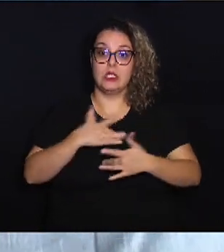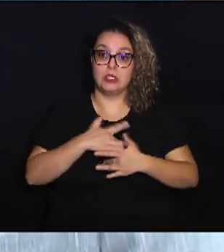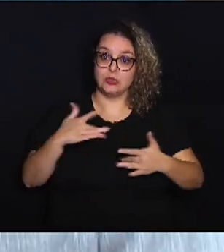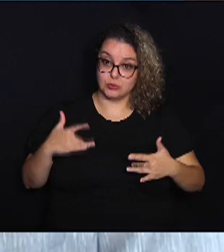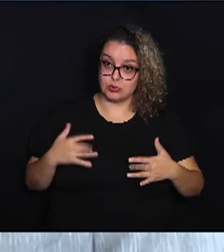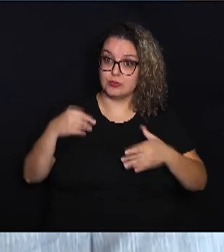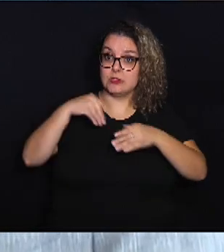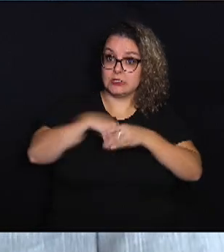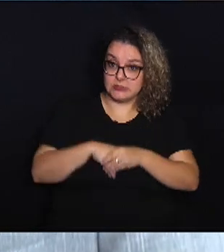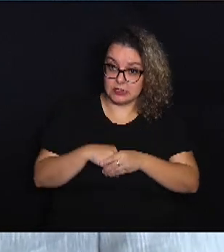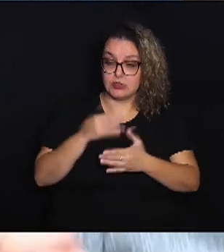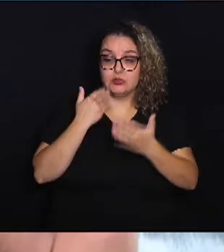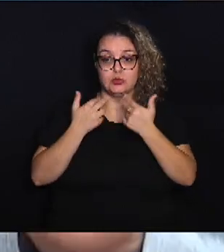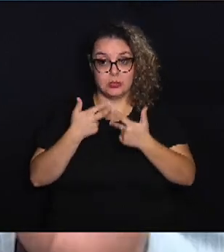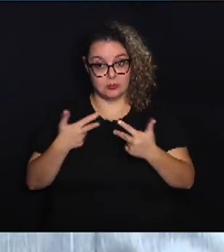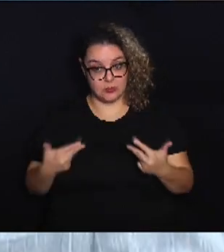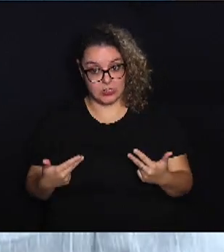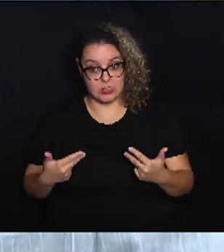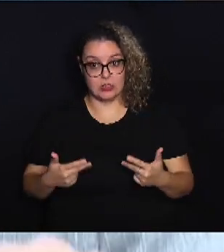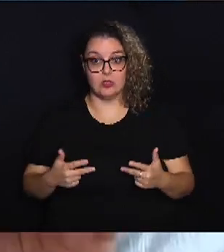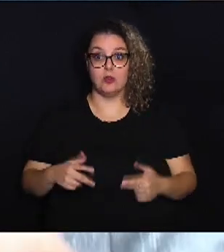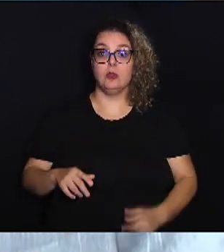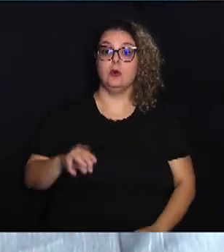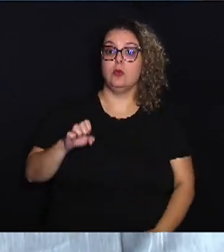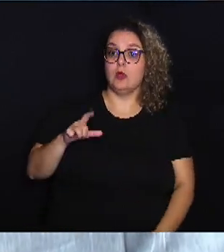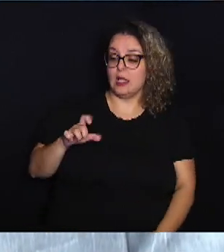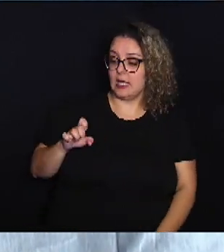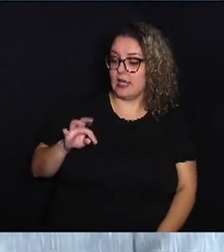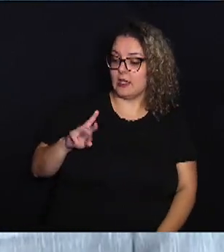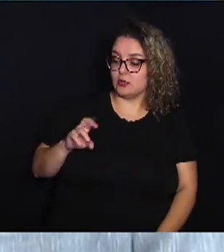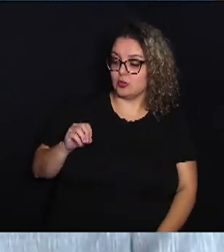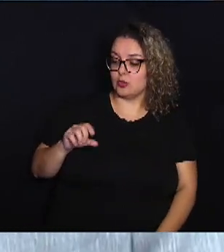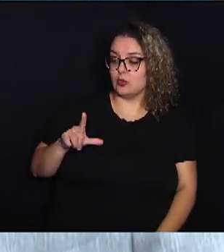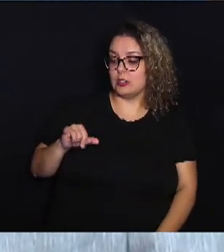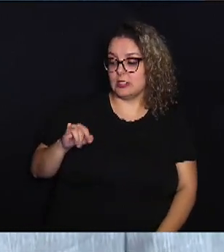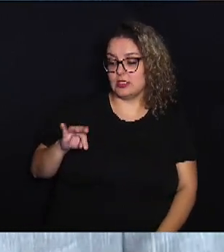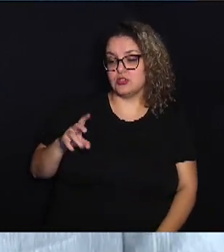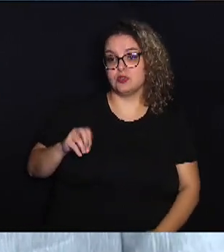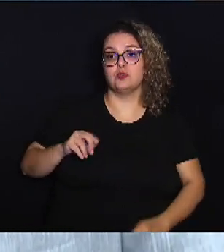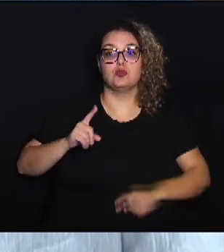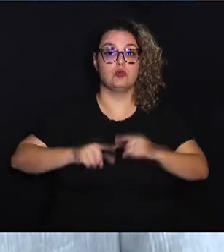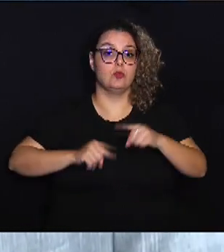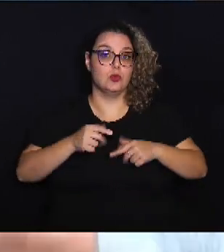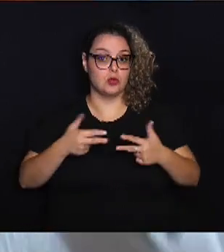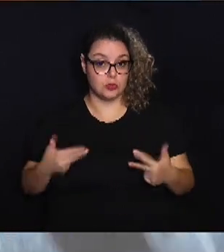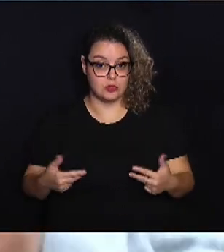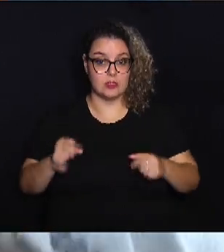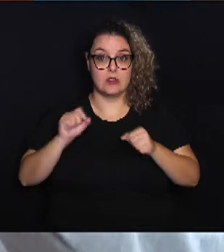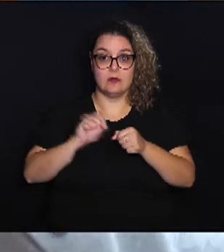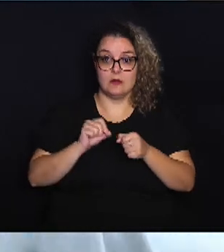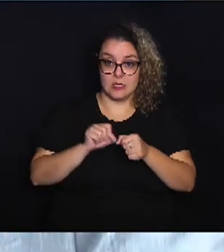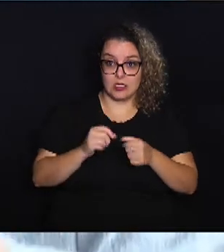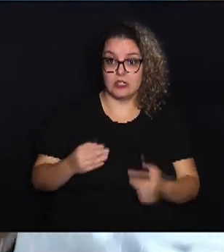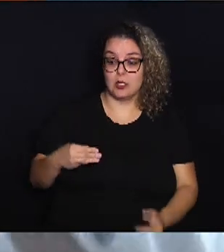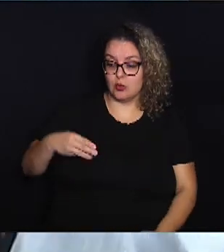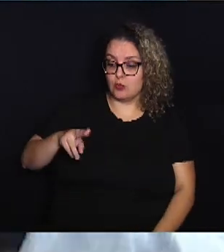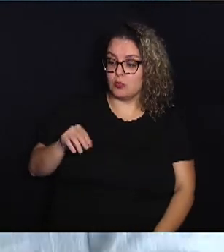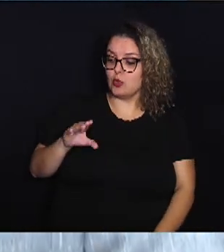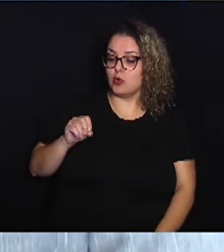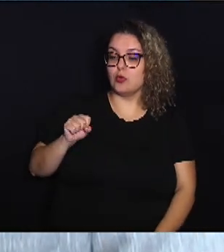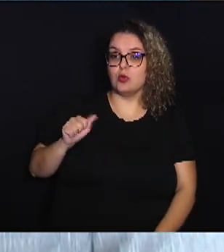dentro da sua alimentação, com muito eletrolíticos, produtos que façam com que a mucosa